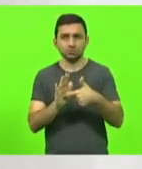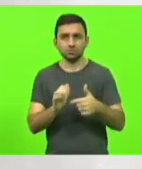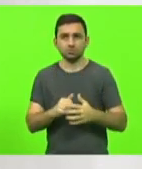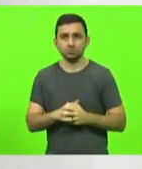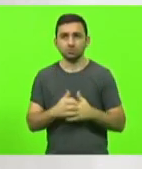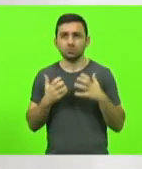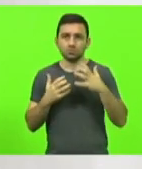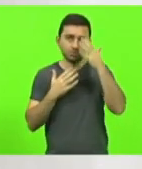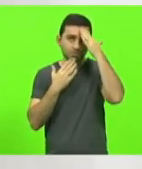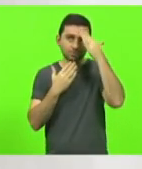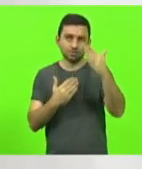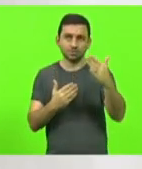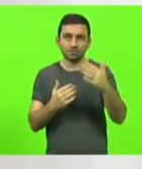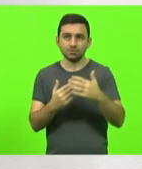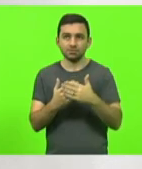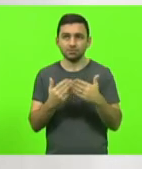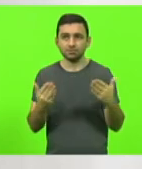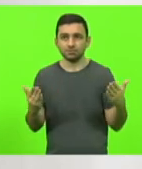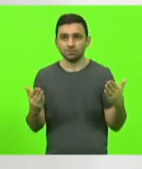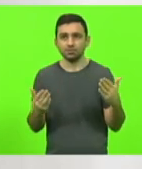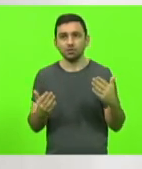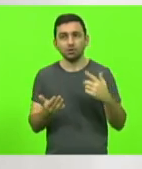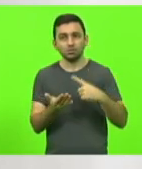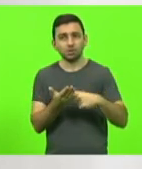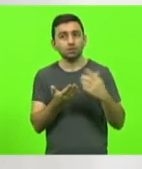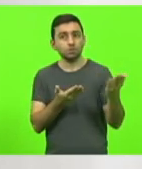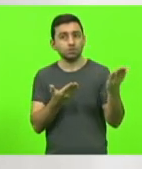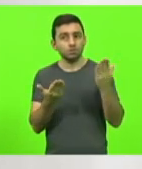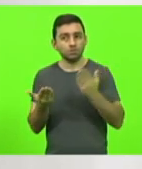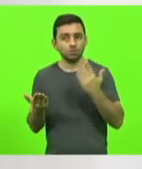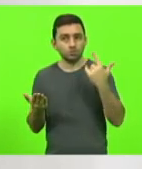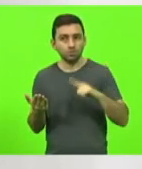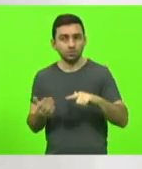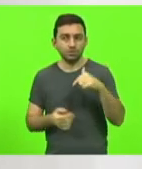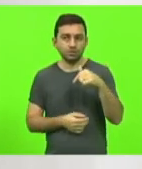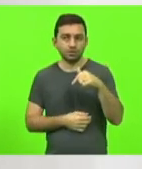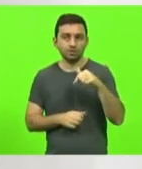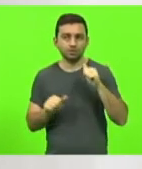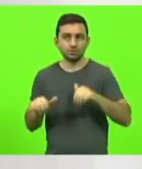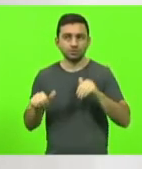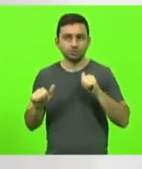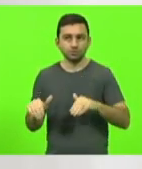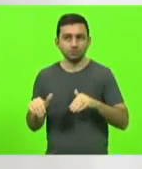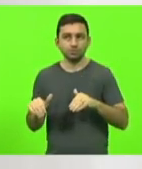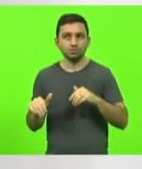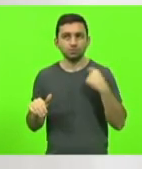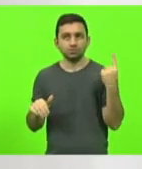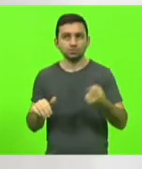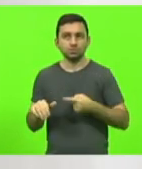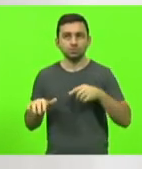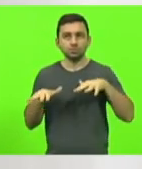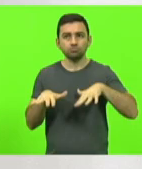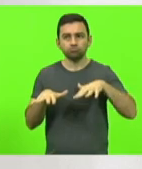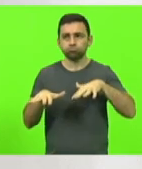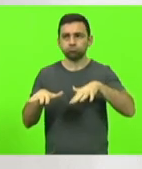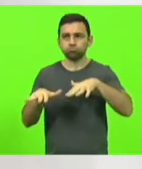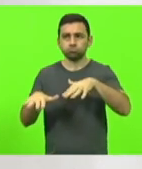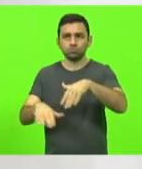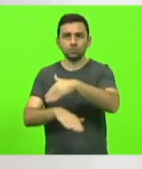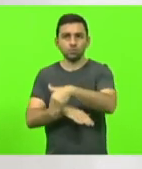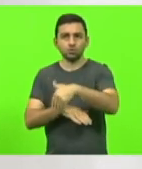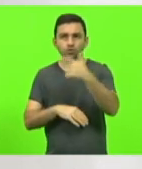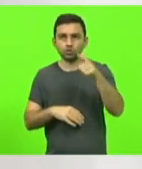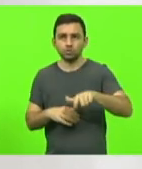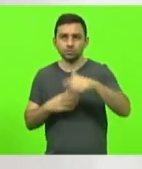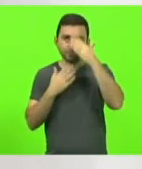agradecer e convocar todo mundo novamente para o 7 de setembro que vamos tomar a rua e, mais uma vez,